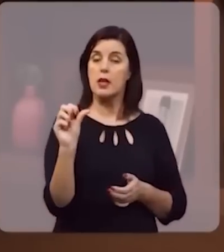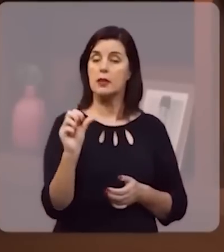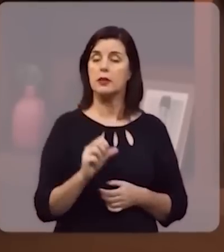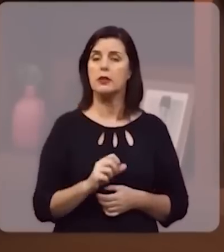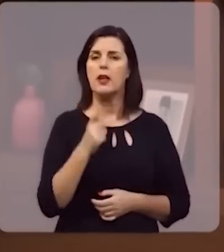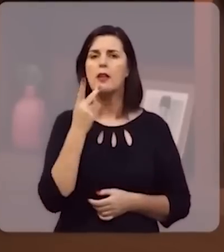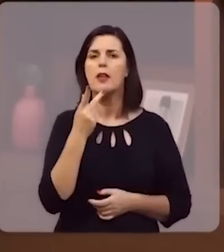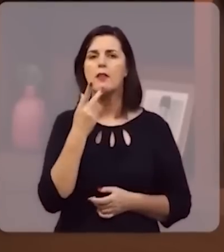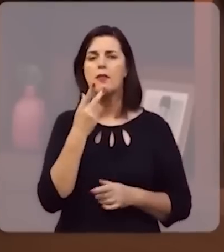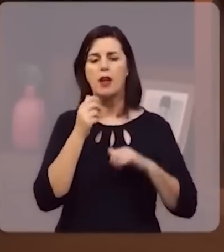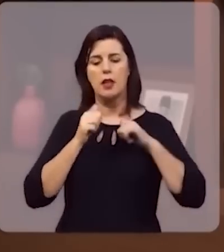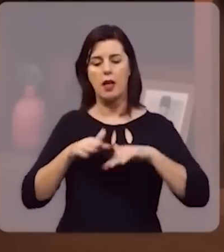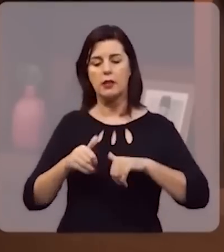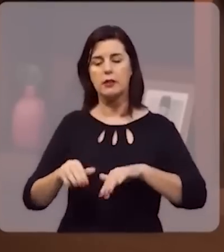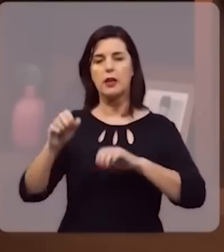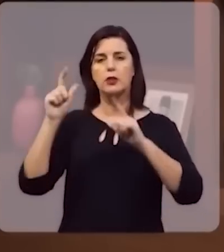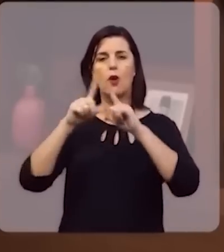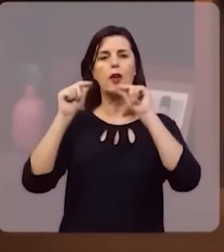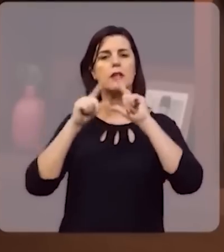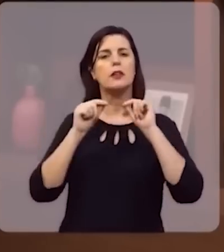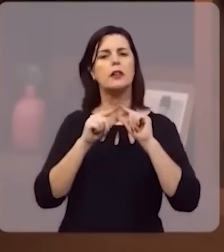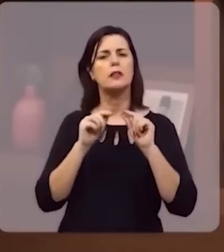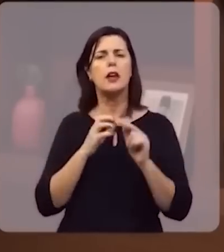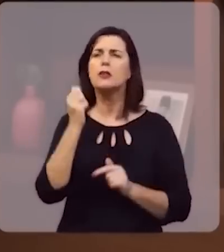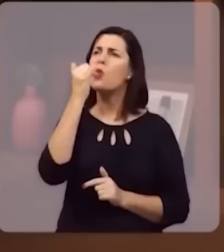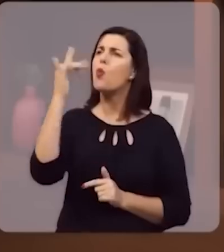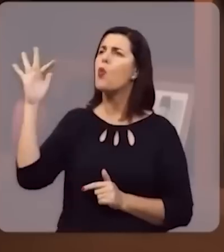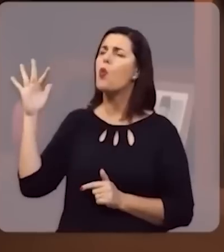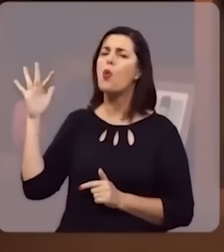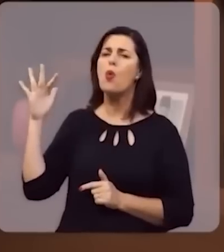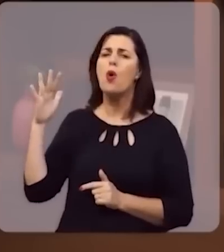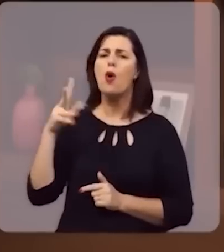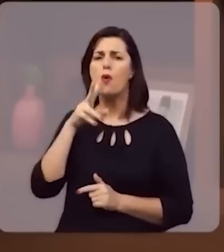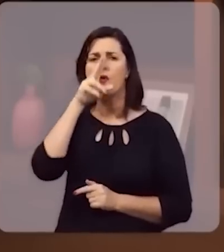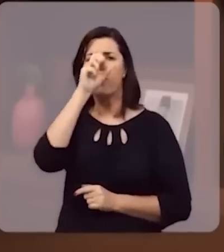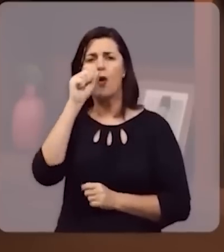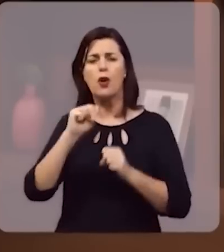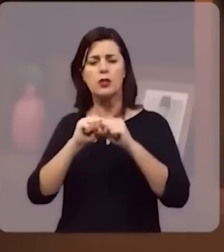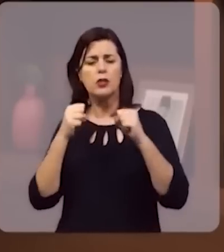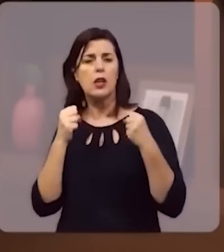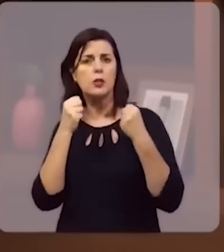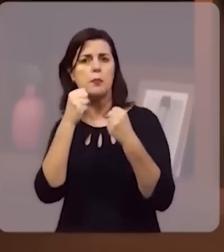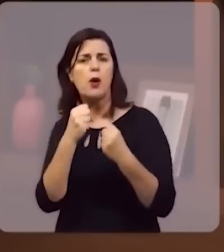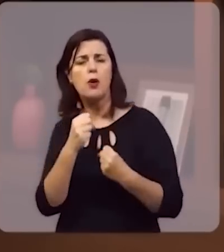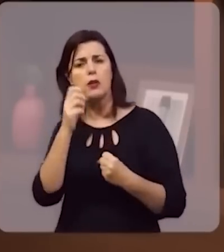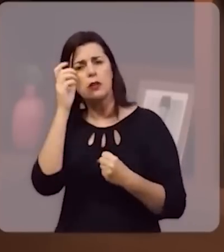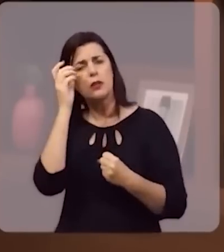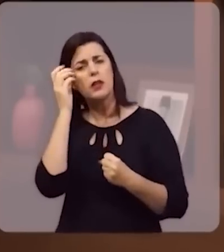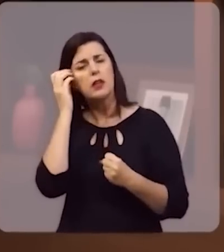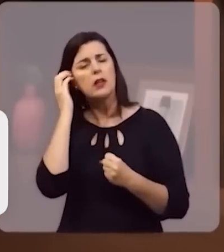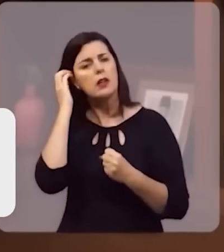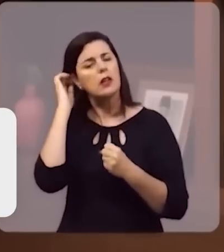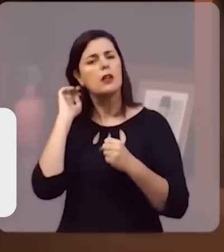aquele que faz sair o seu exército de estrelas, todas bem contadas, e por ser forte em força e grande em poder, quando a soma